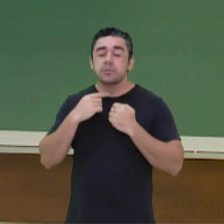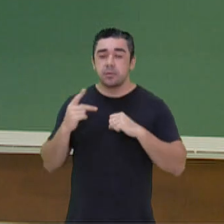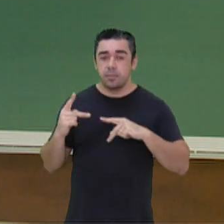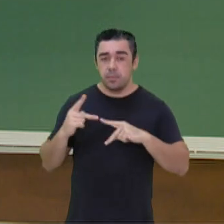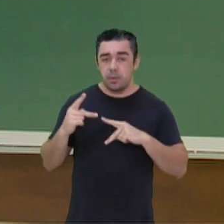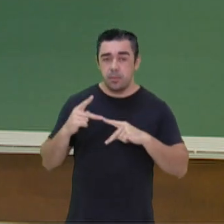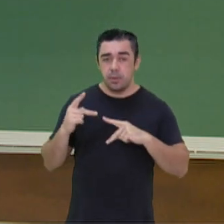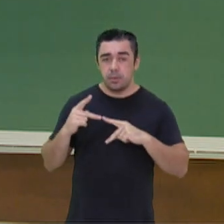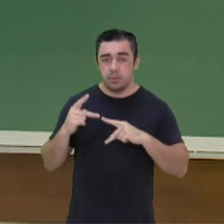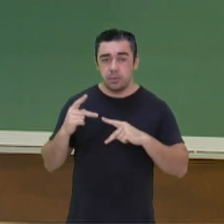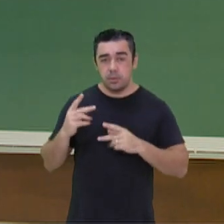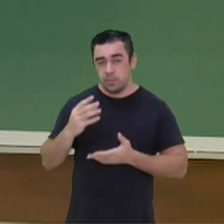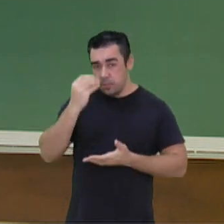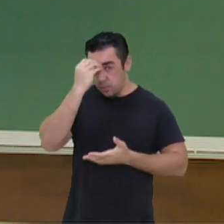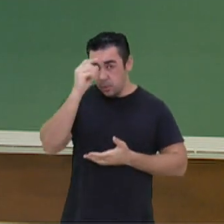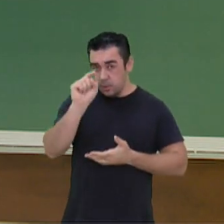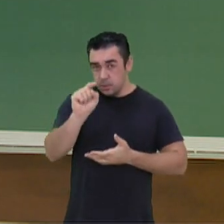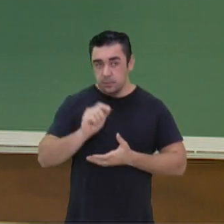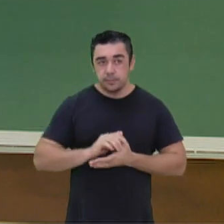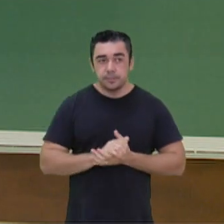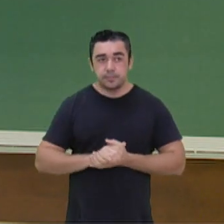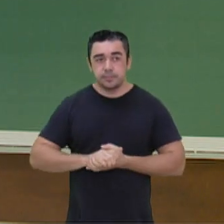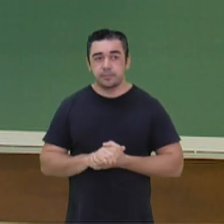preposição. Memorizem isso aí.